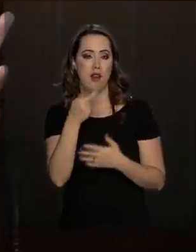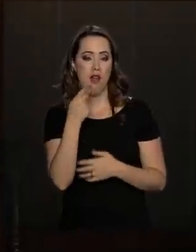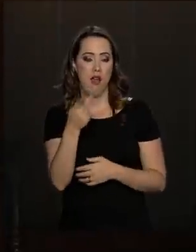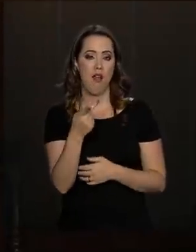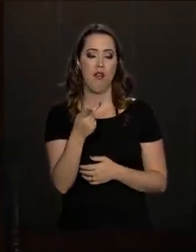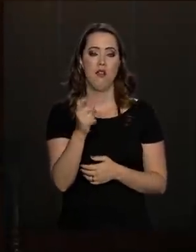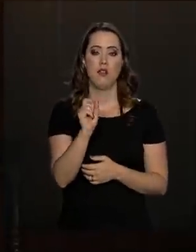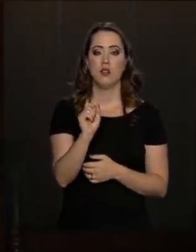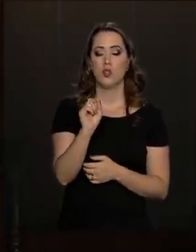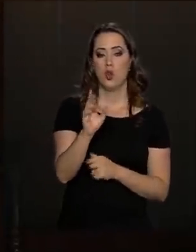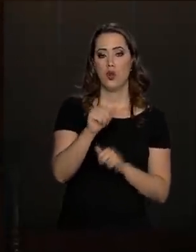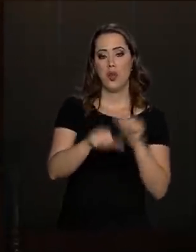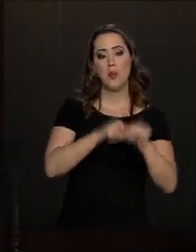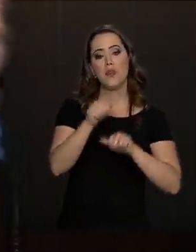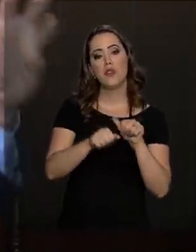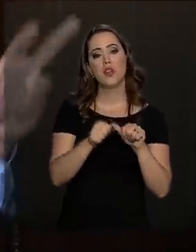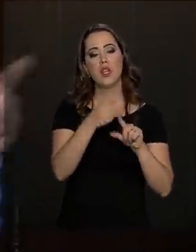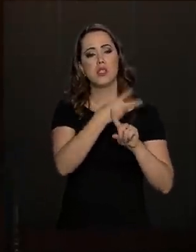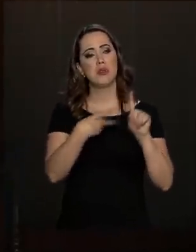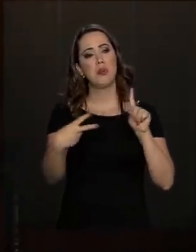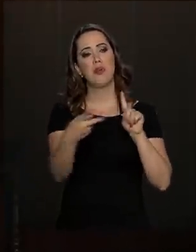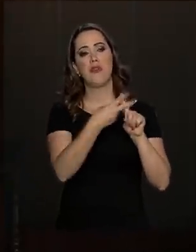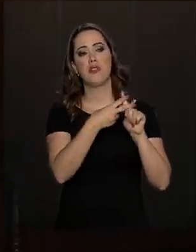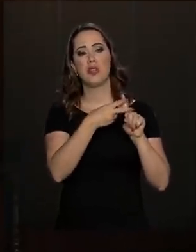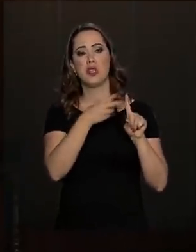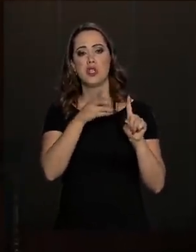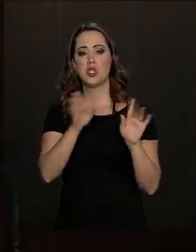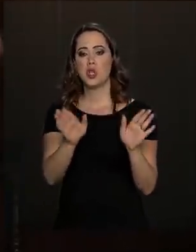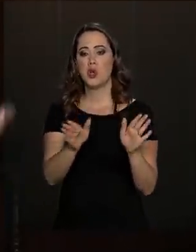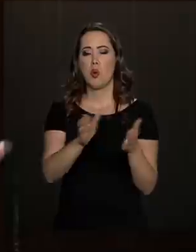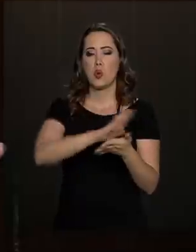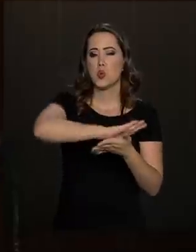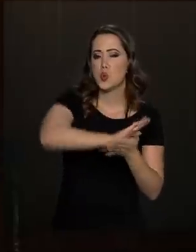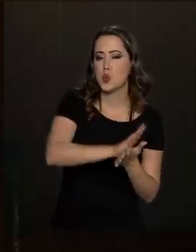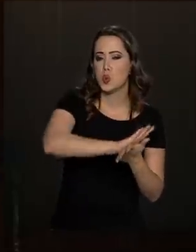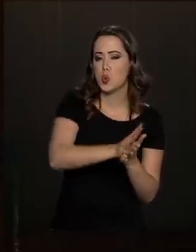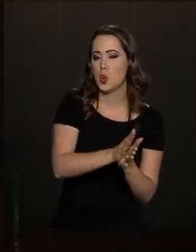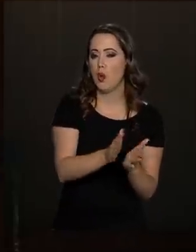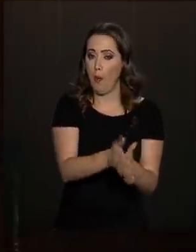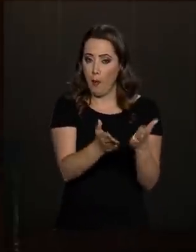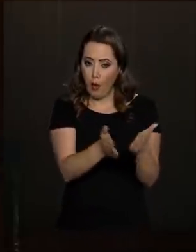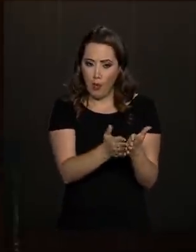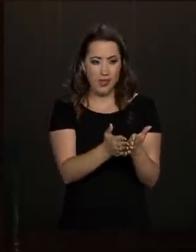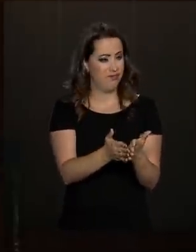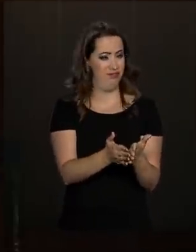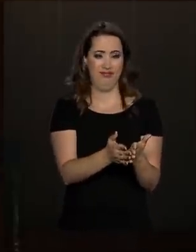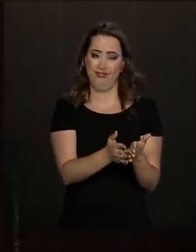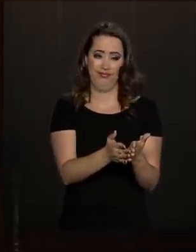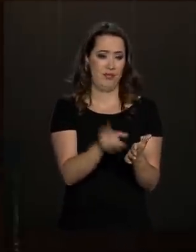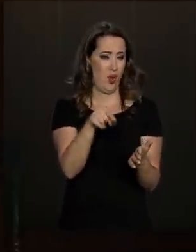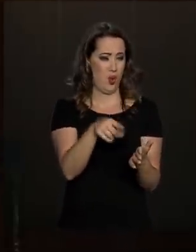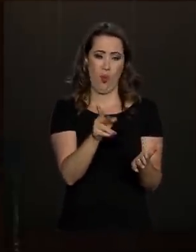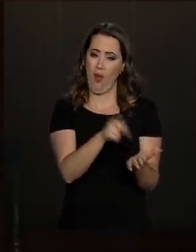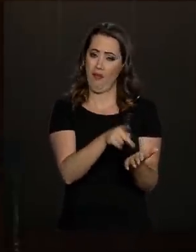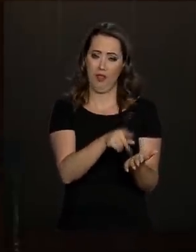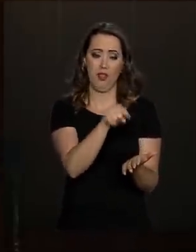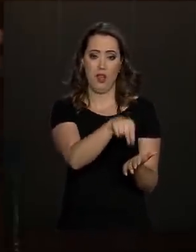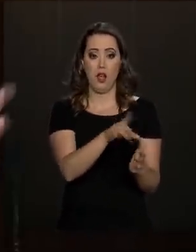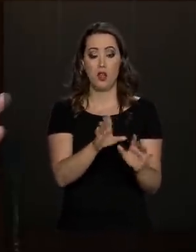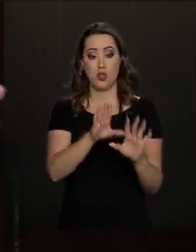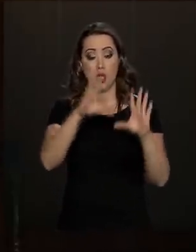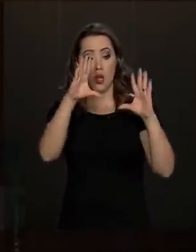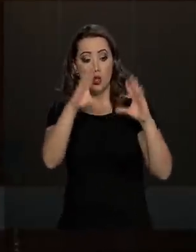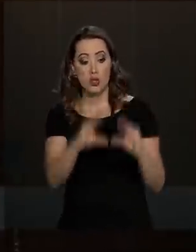a reforma da Previdência era contra os mais pobres, porque não é verdade. Ela remove privilégios, ela reduz